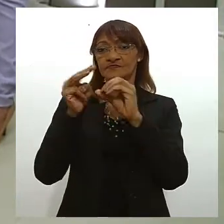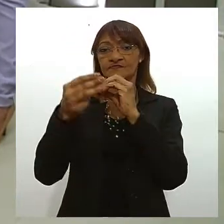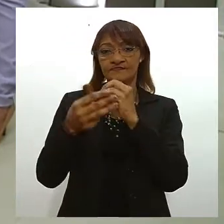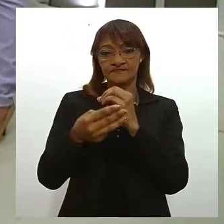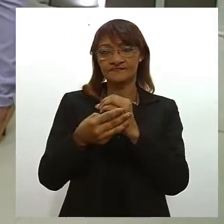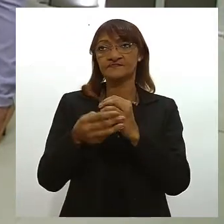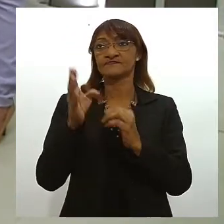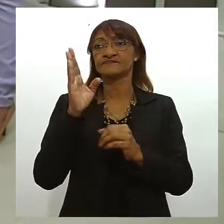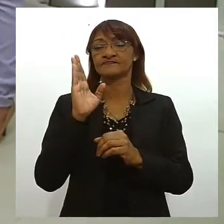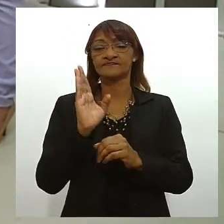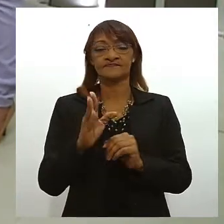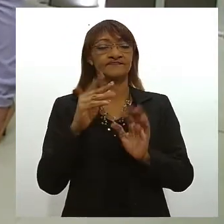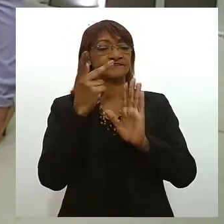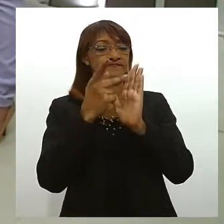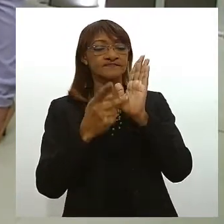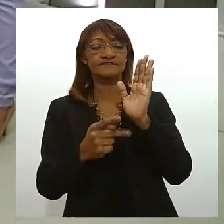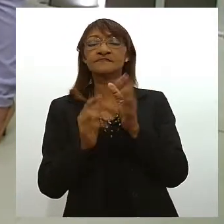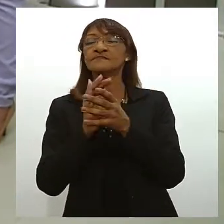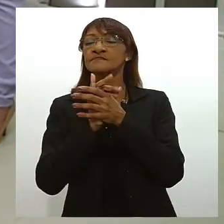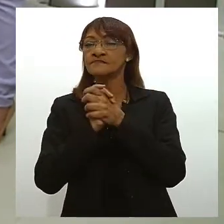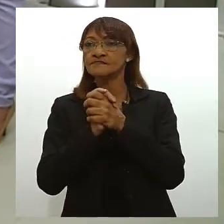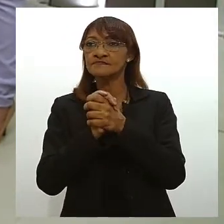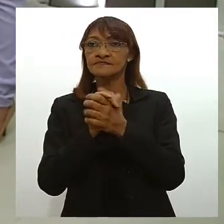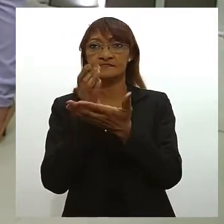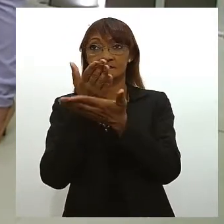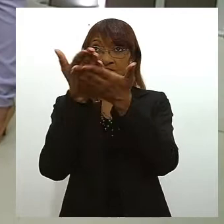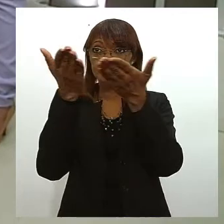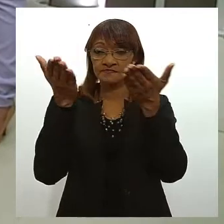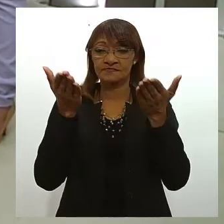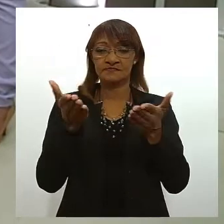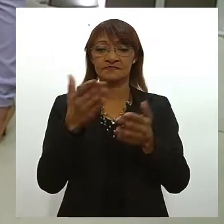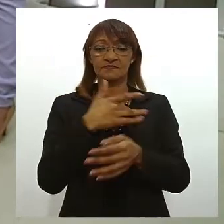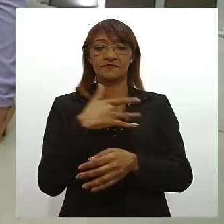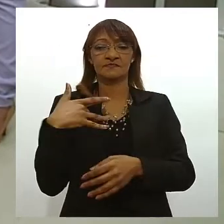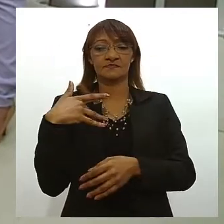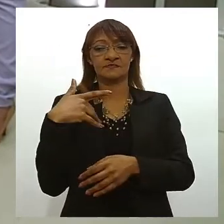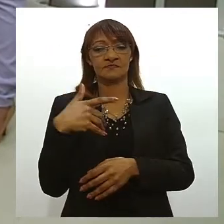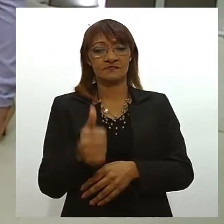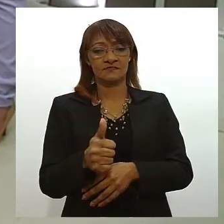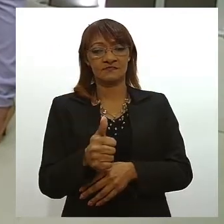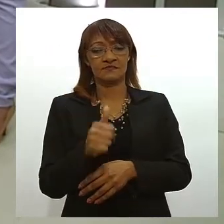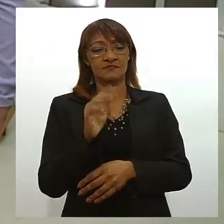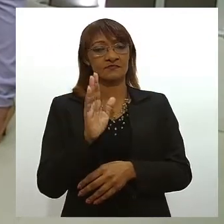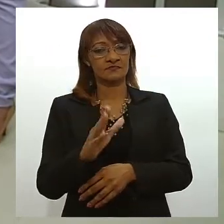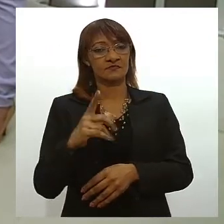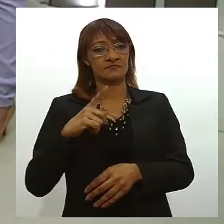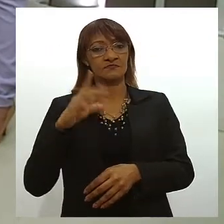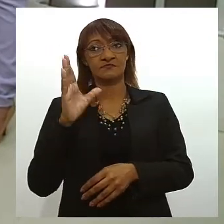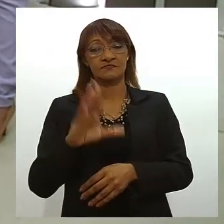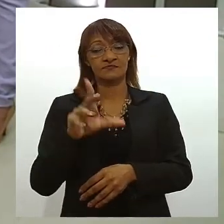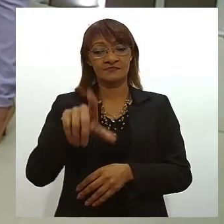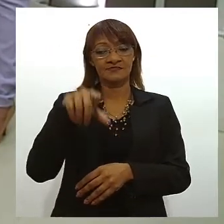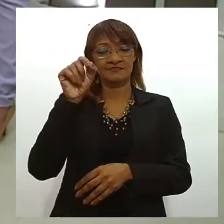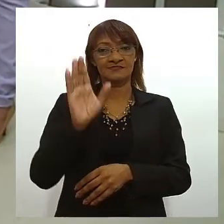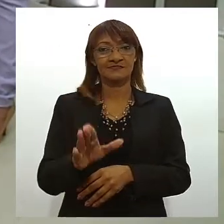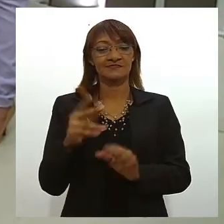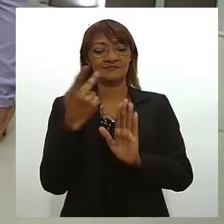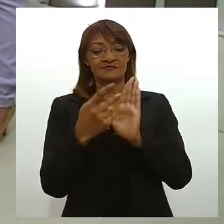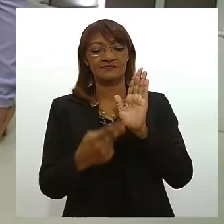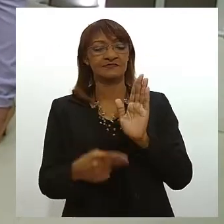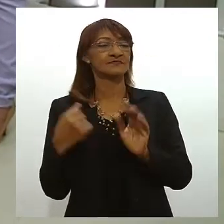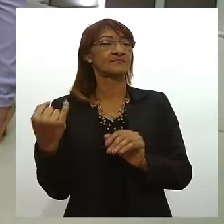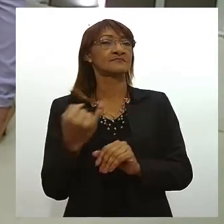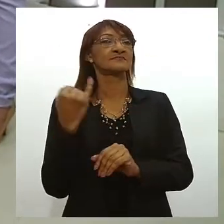para estar falando um pouco do projeto. Parabéns a vocês profissionais da saúde e do Hospital Cirurgia por terem sido selecionados também para esse projeto tão importante